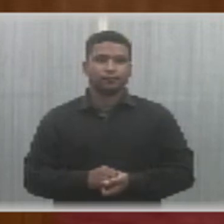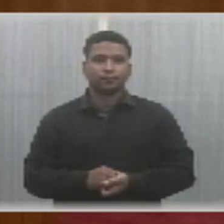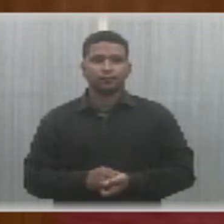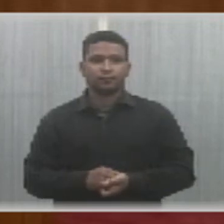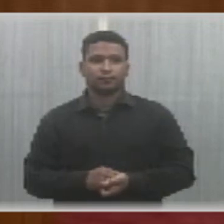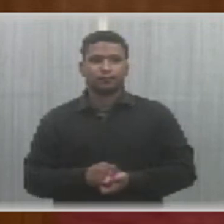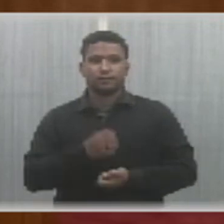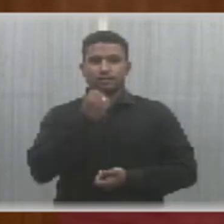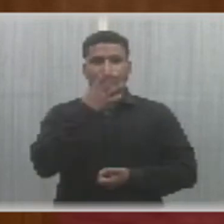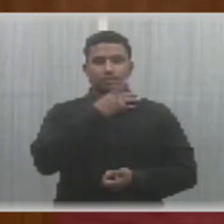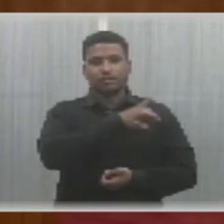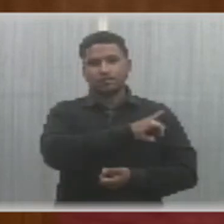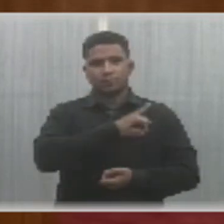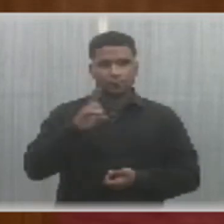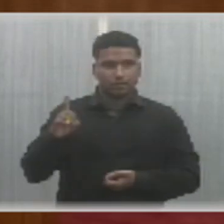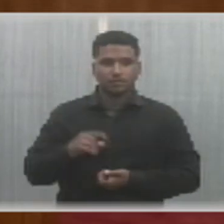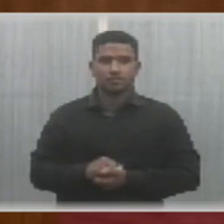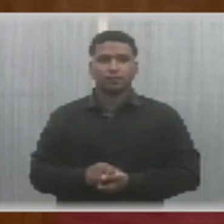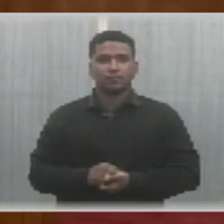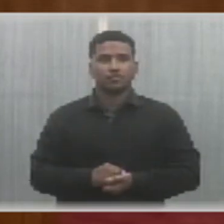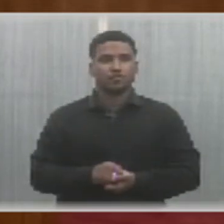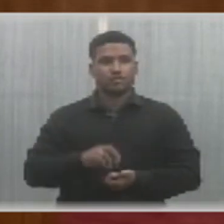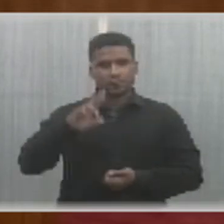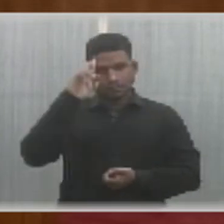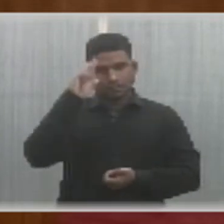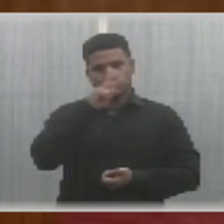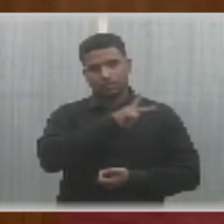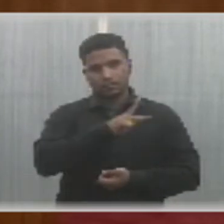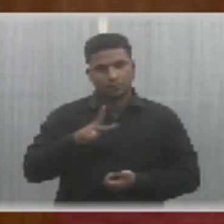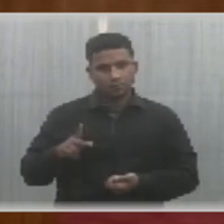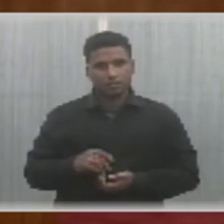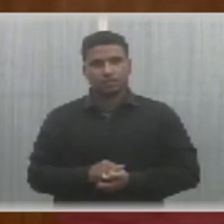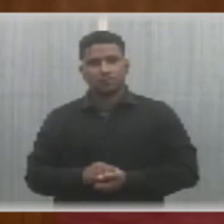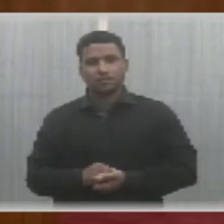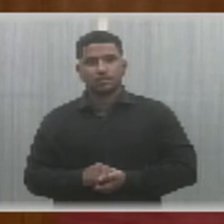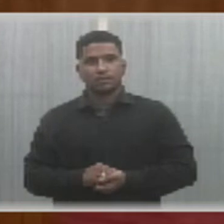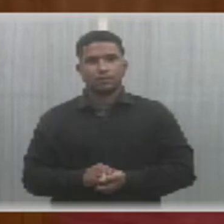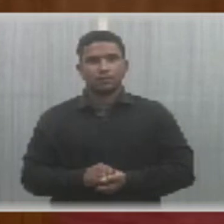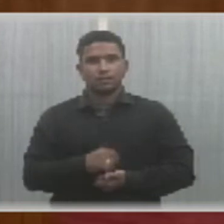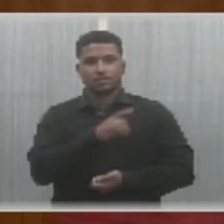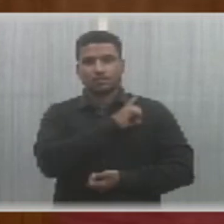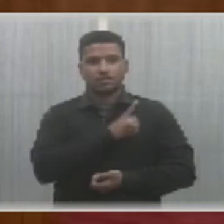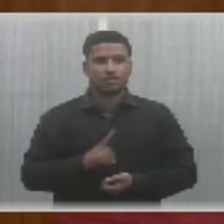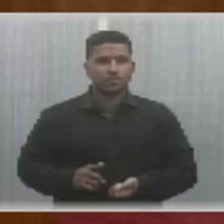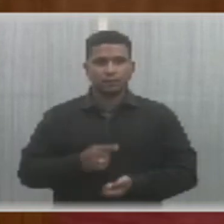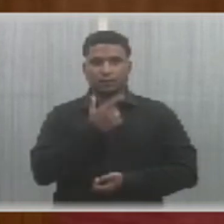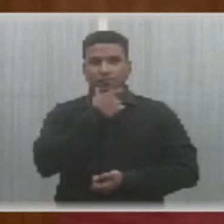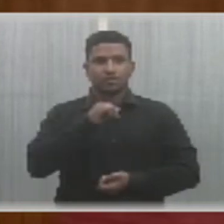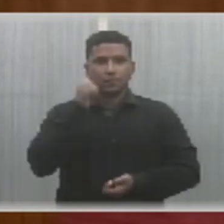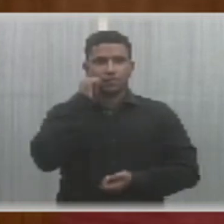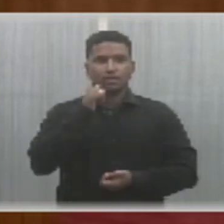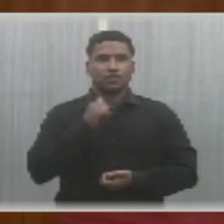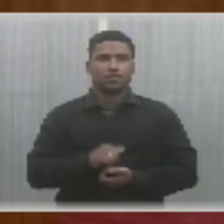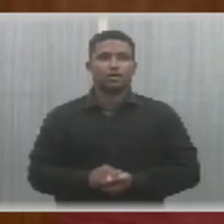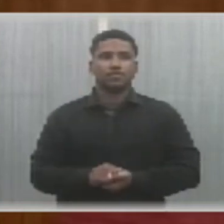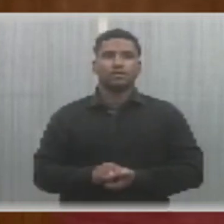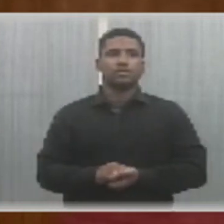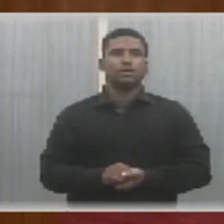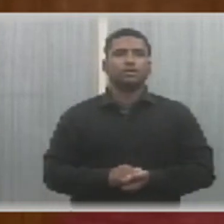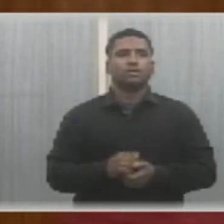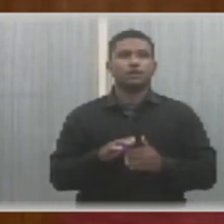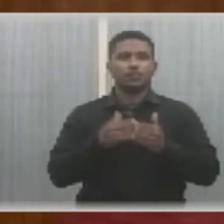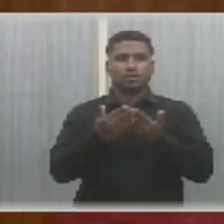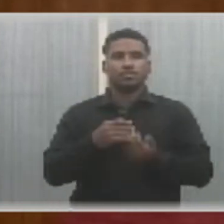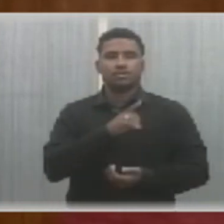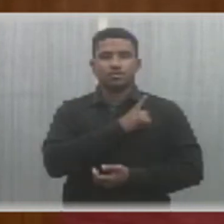Bom dia. Bom dia, senhor presidente, senhores deputados. Temos aqui o requerimento de